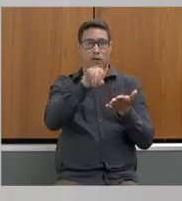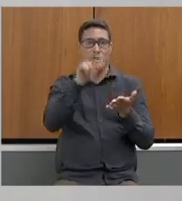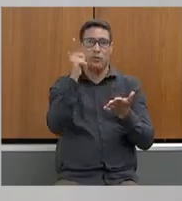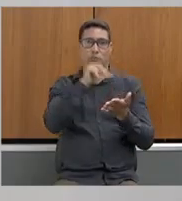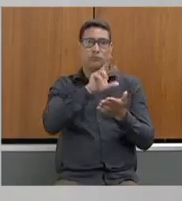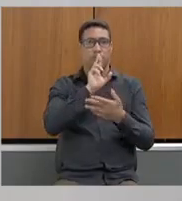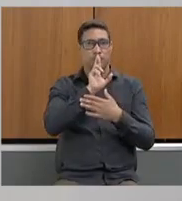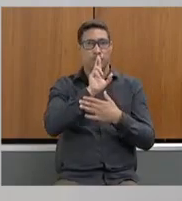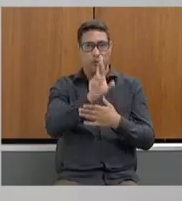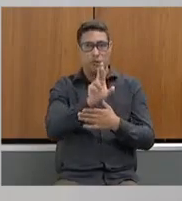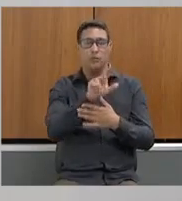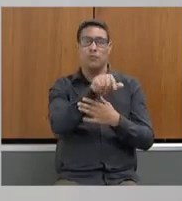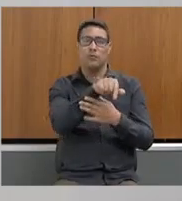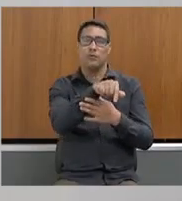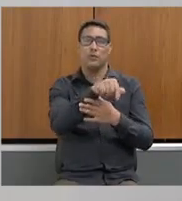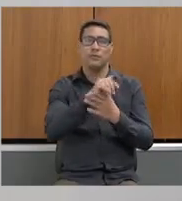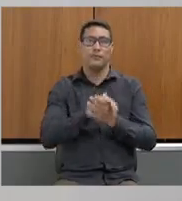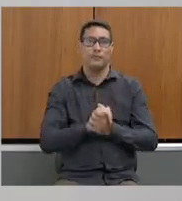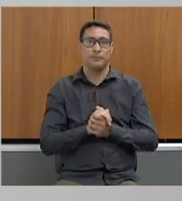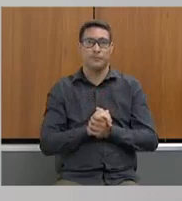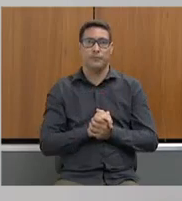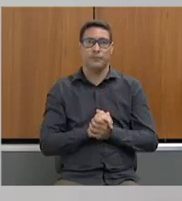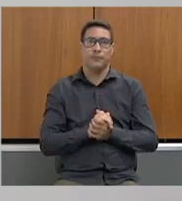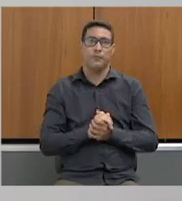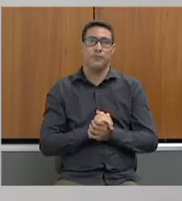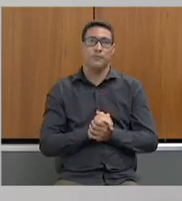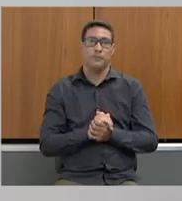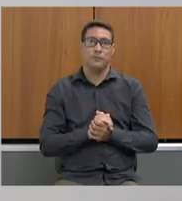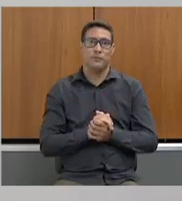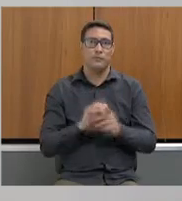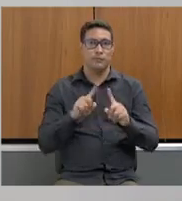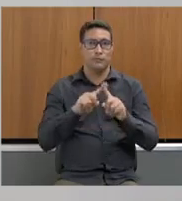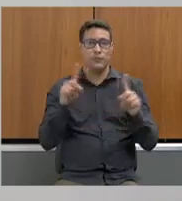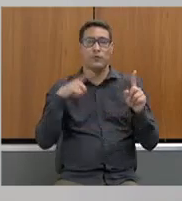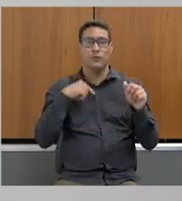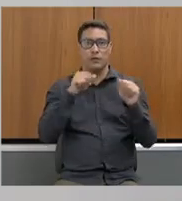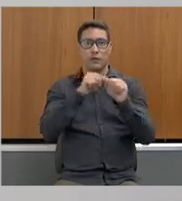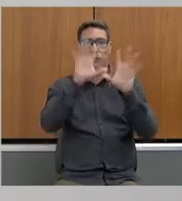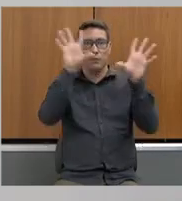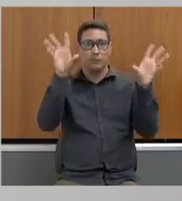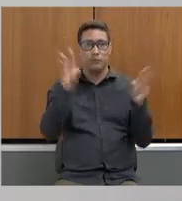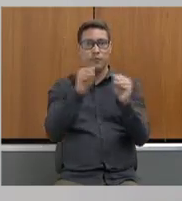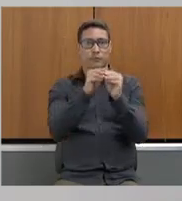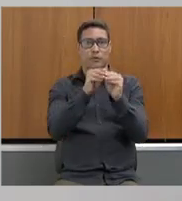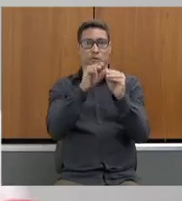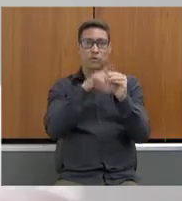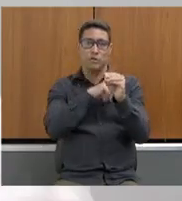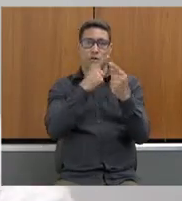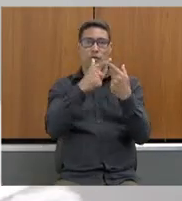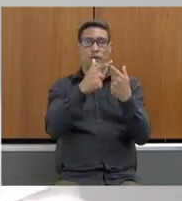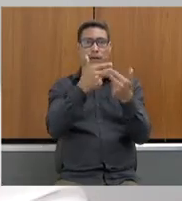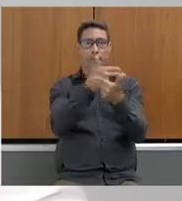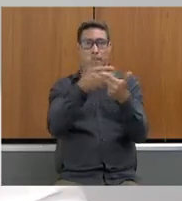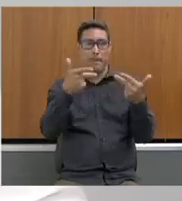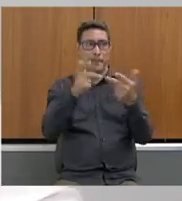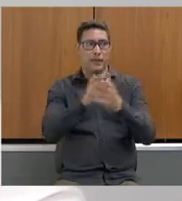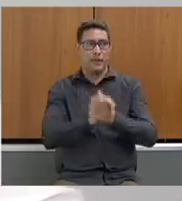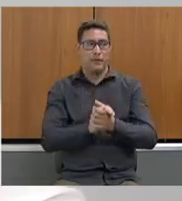aqui à Assembleia Legislativa. Então, eu vou fazer de forma muito objetiva os meus questionamentos.